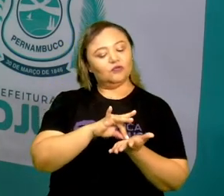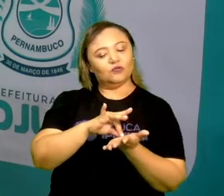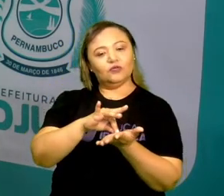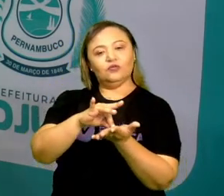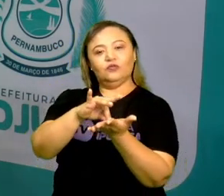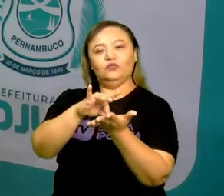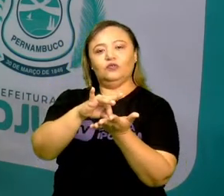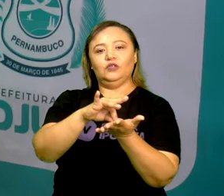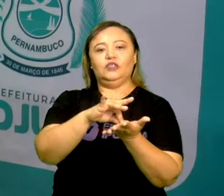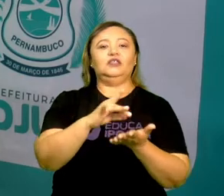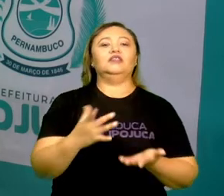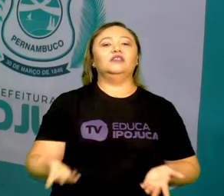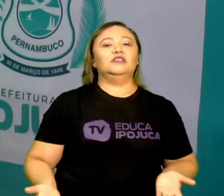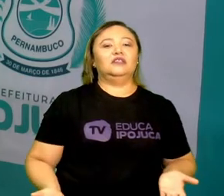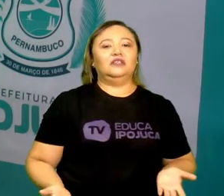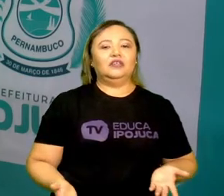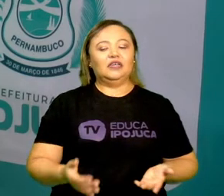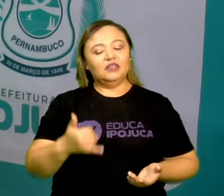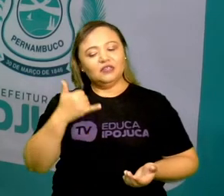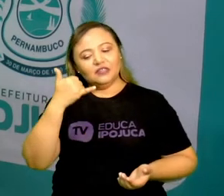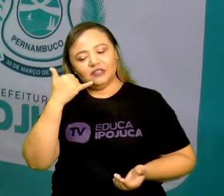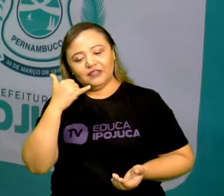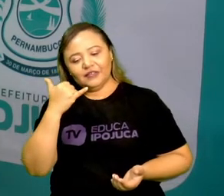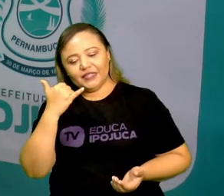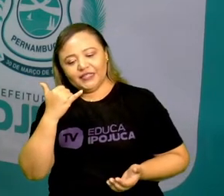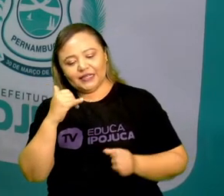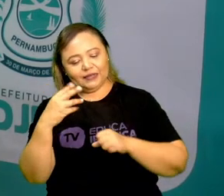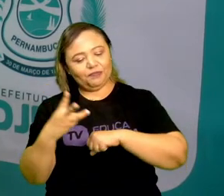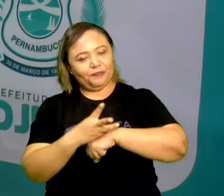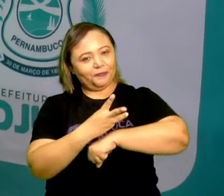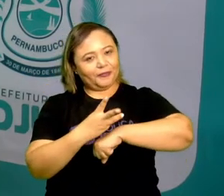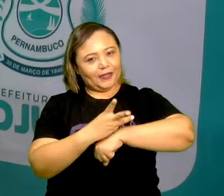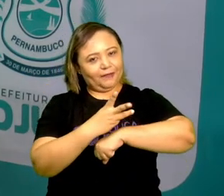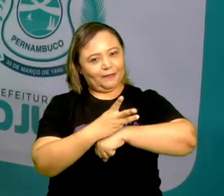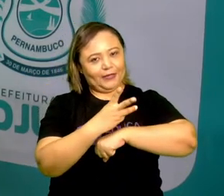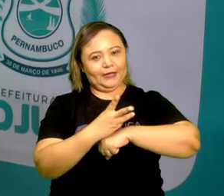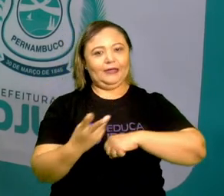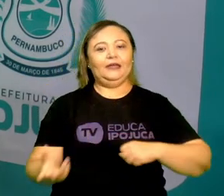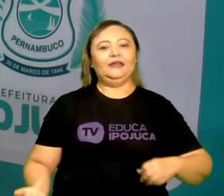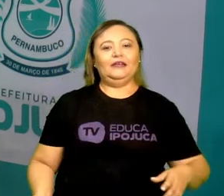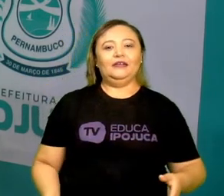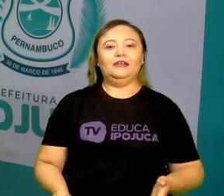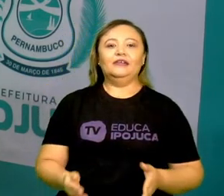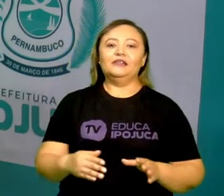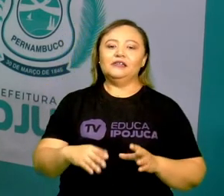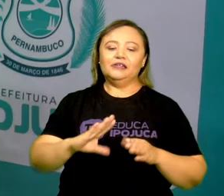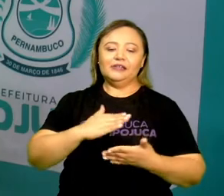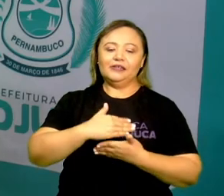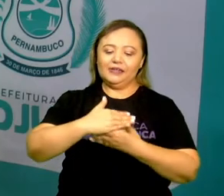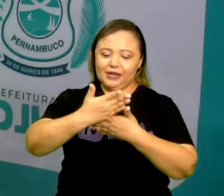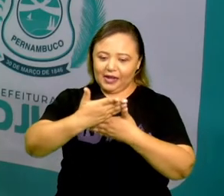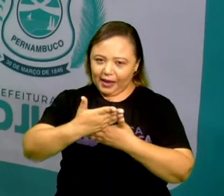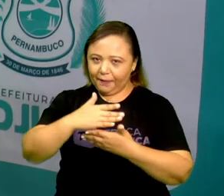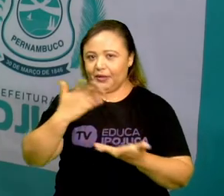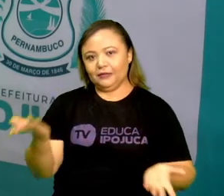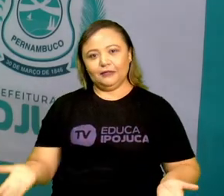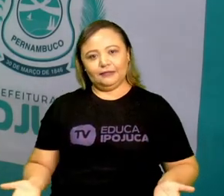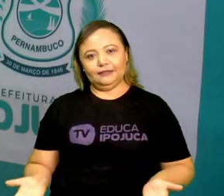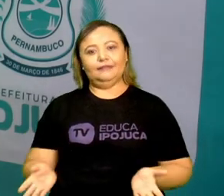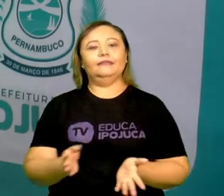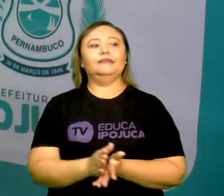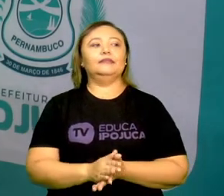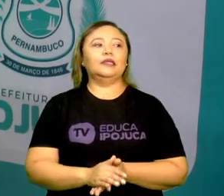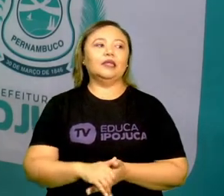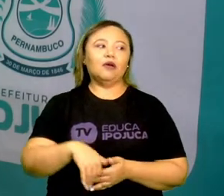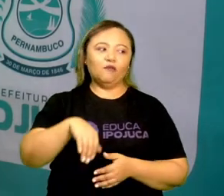essa localização de GPS, essa localização que a gente usa em tablet também, né? Então a gente tem